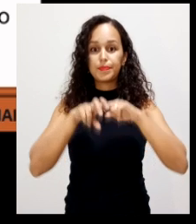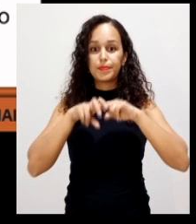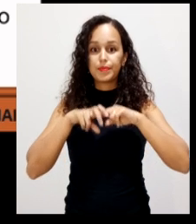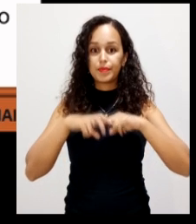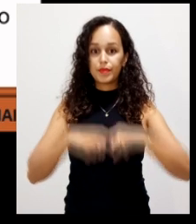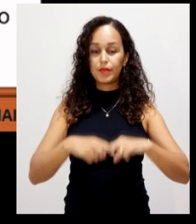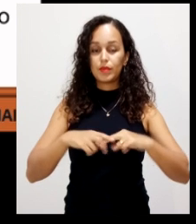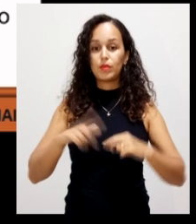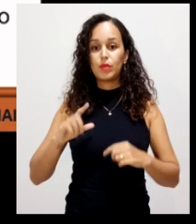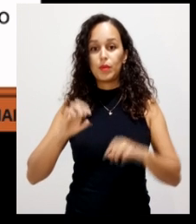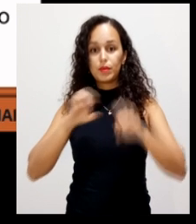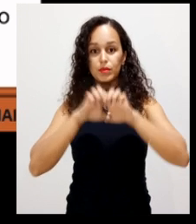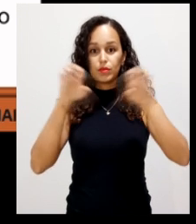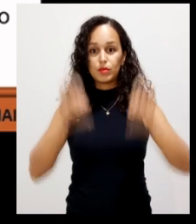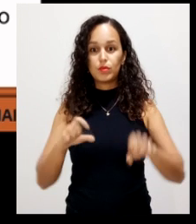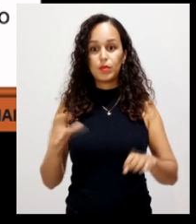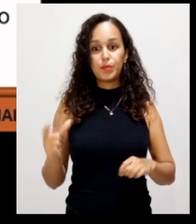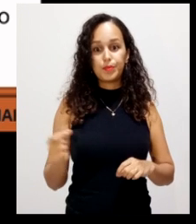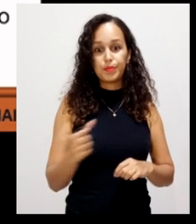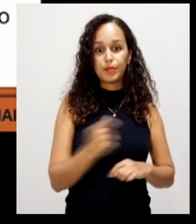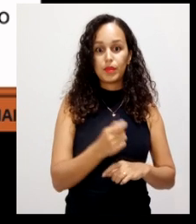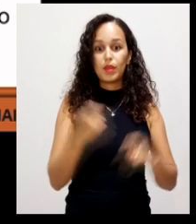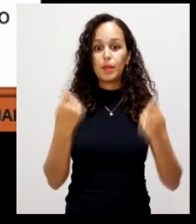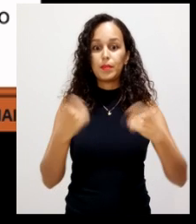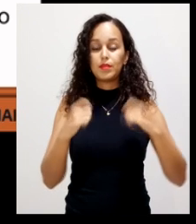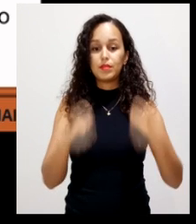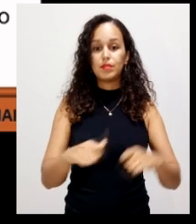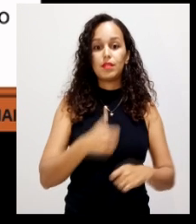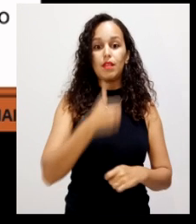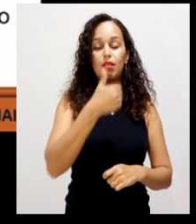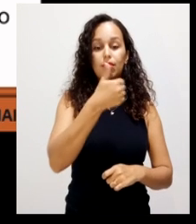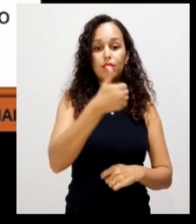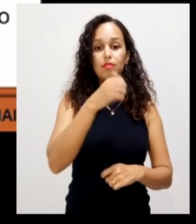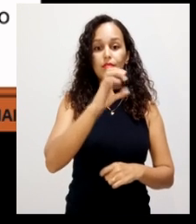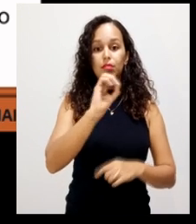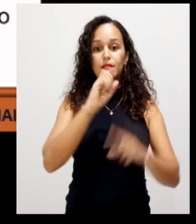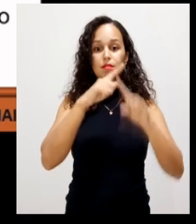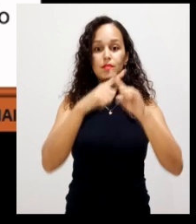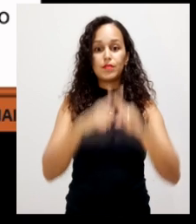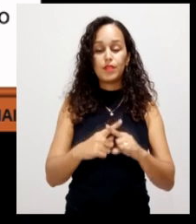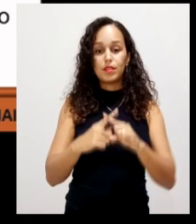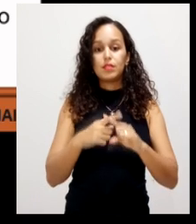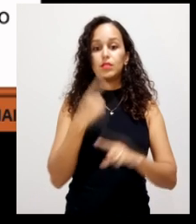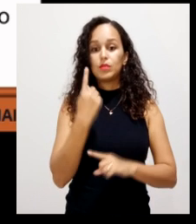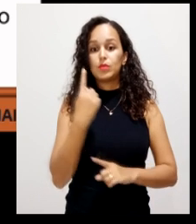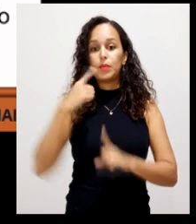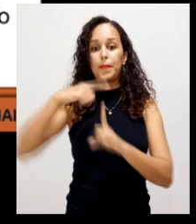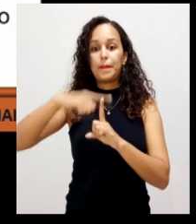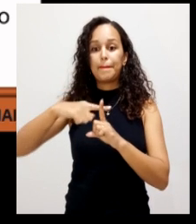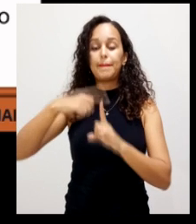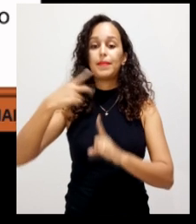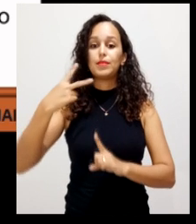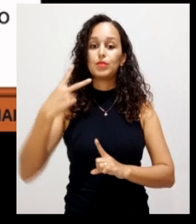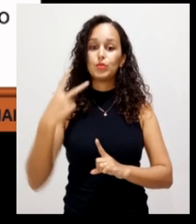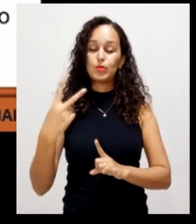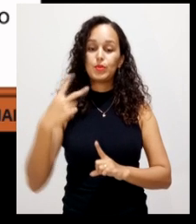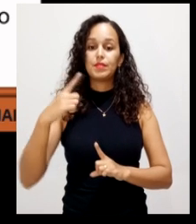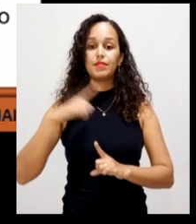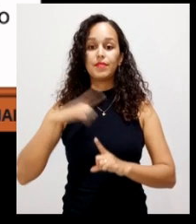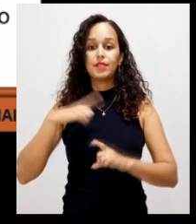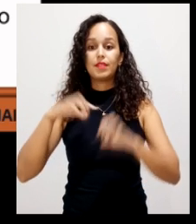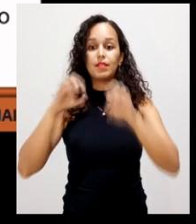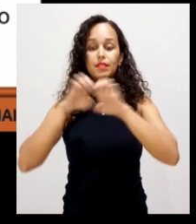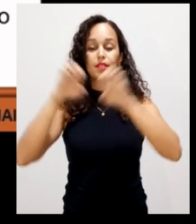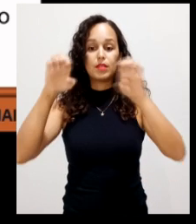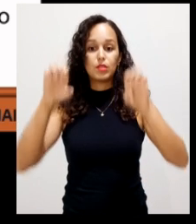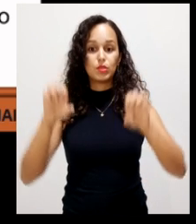micro-organismo será necessário 10 vezes 1 mais 2, 1 que vai ficar presente na estrutura do organismo e 2